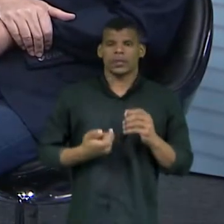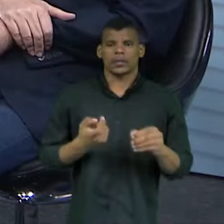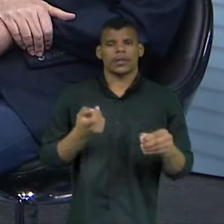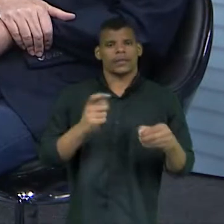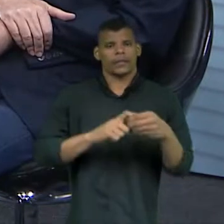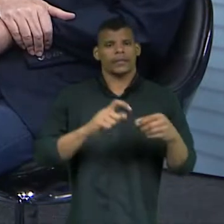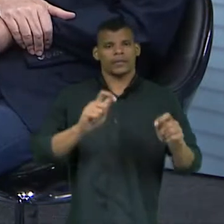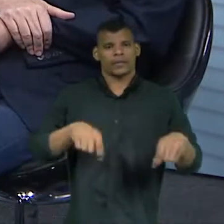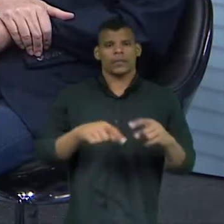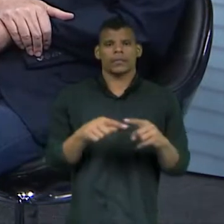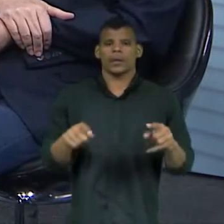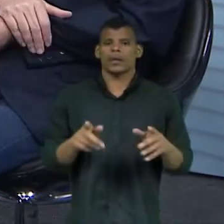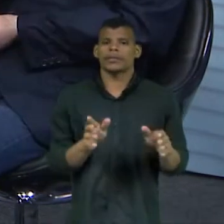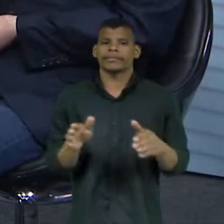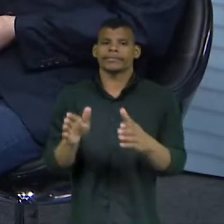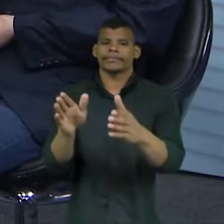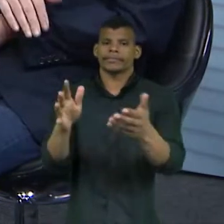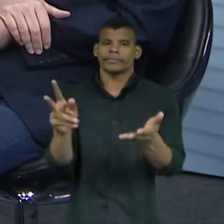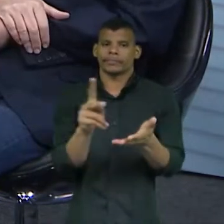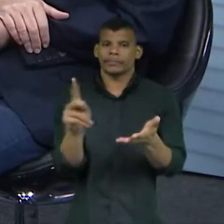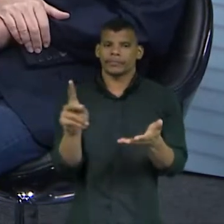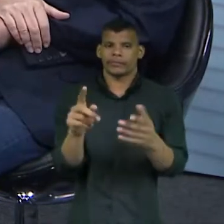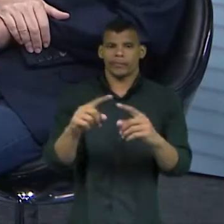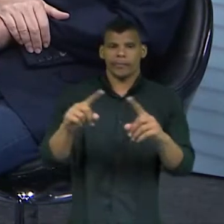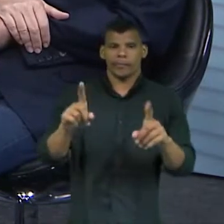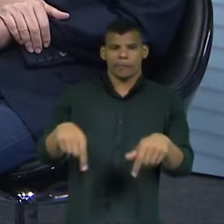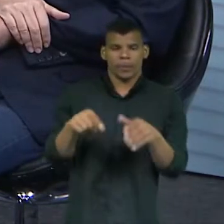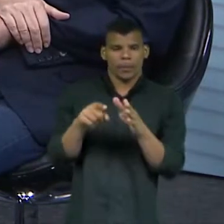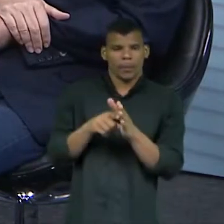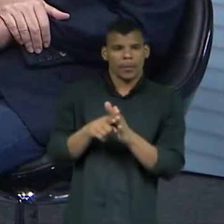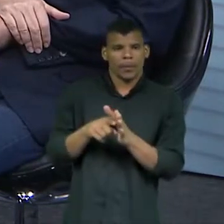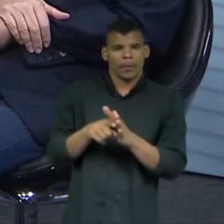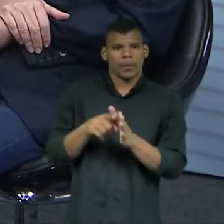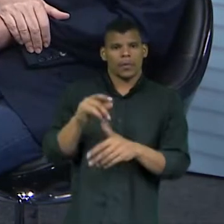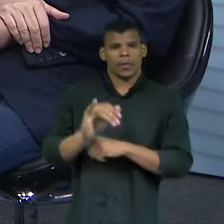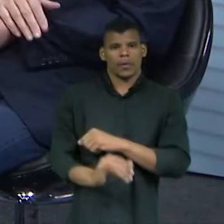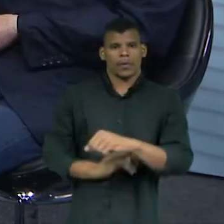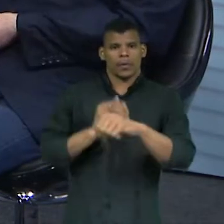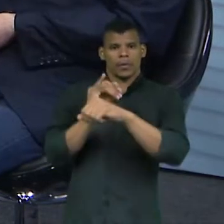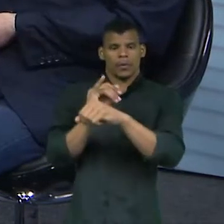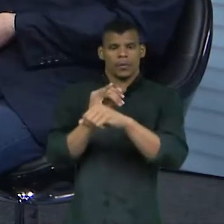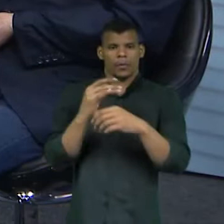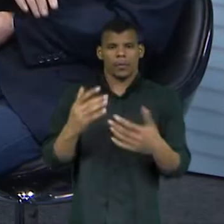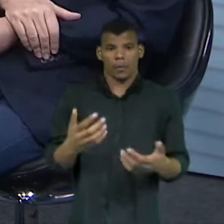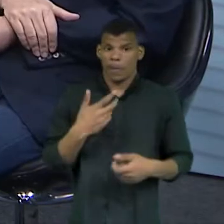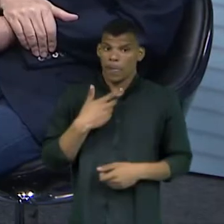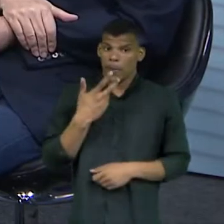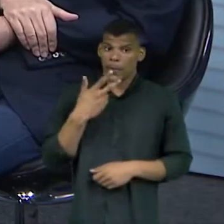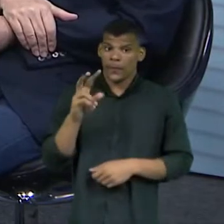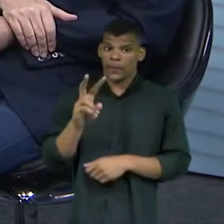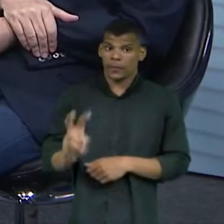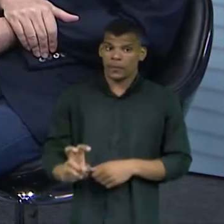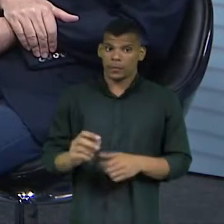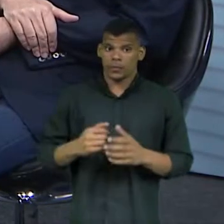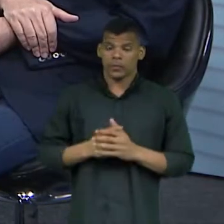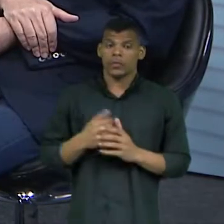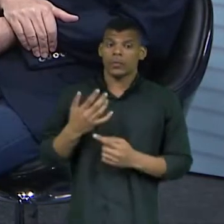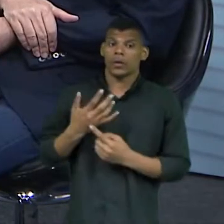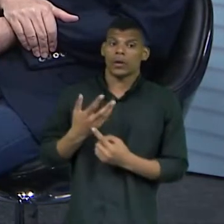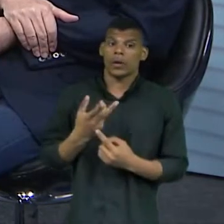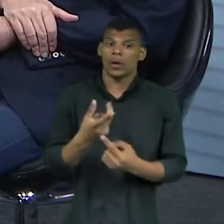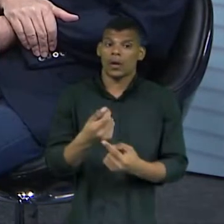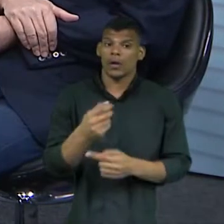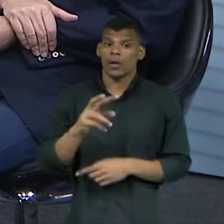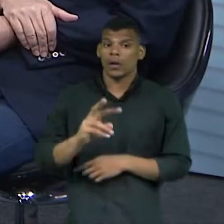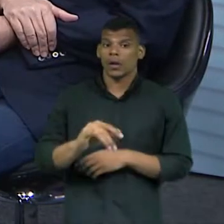estou na área acadêmica, professora, com projetos de pesquisa, inclusive a nível internacional. Vamos já falar sobre isso. Nós temos um evento muito